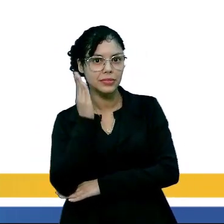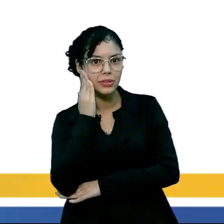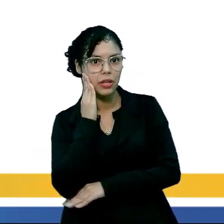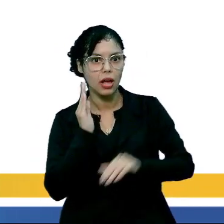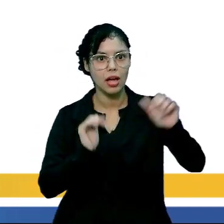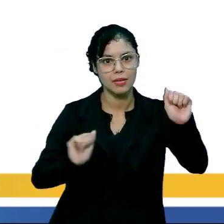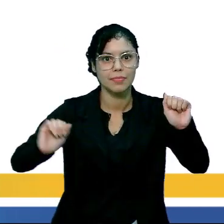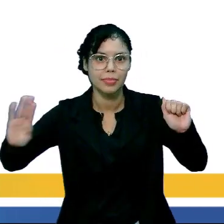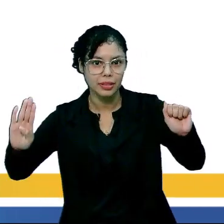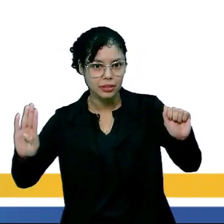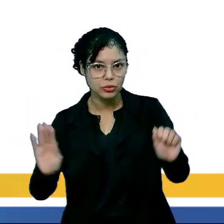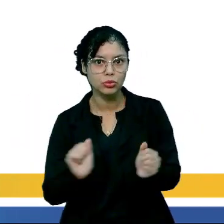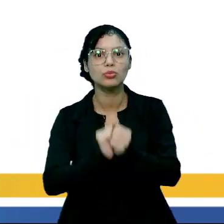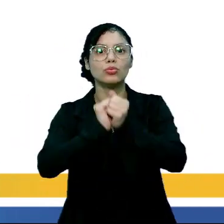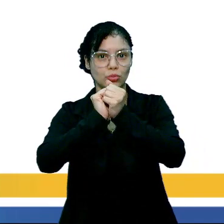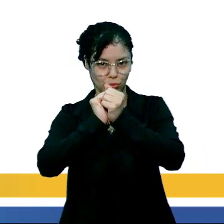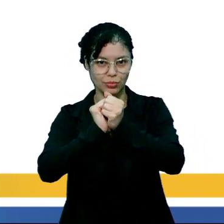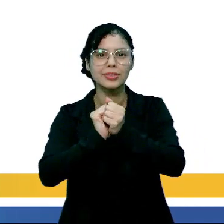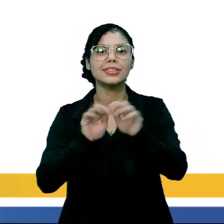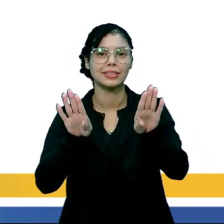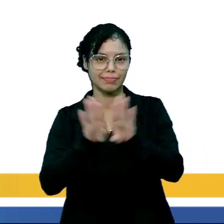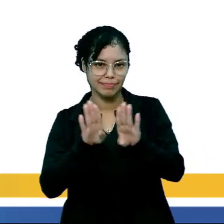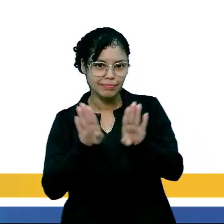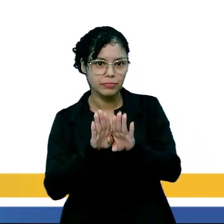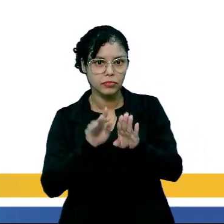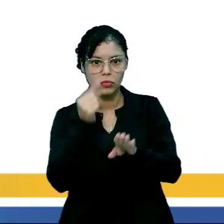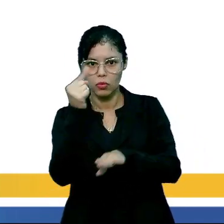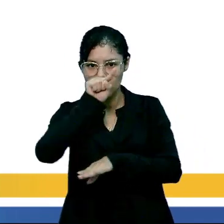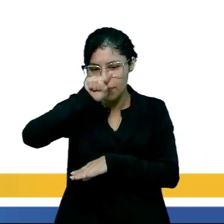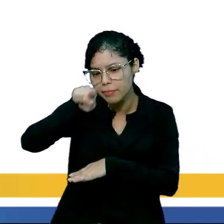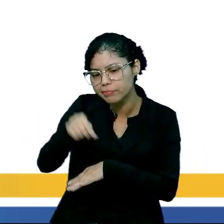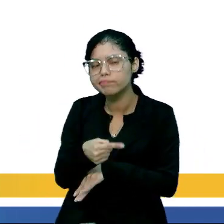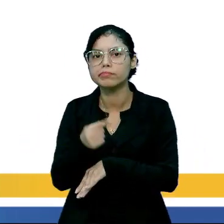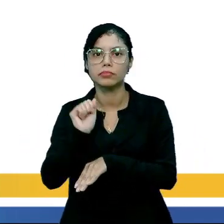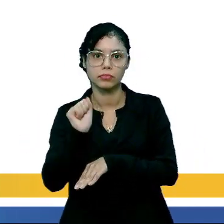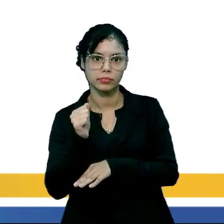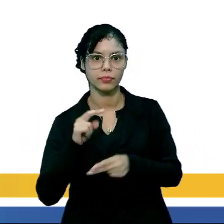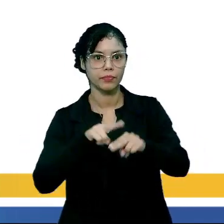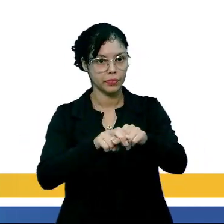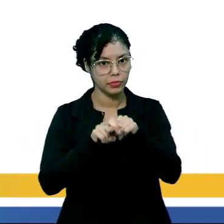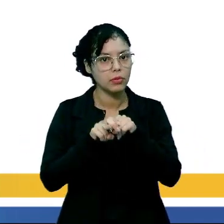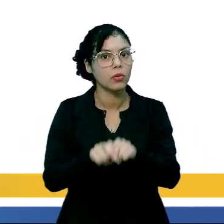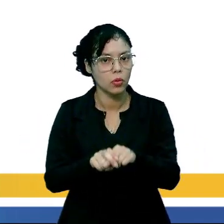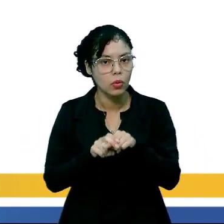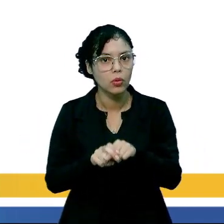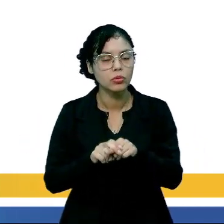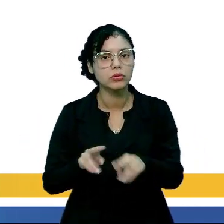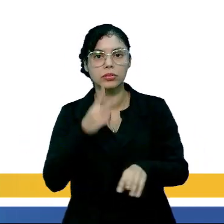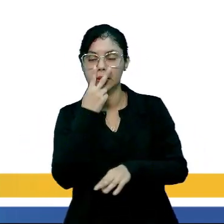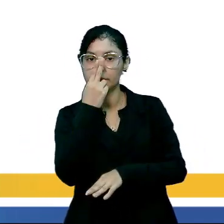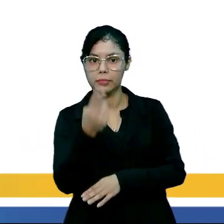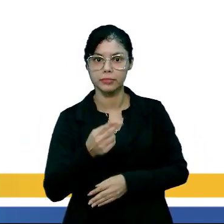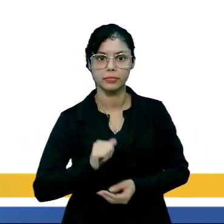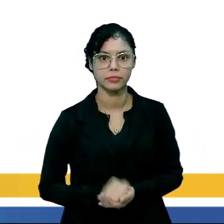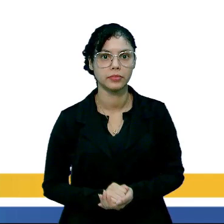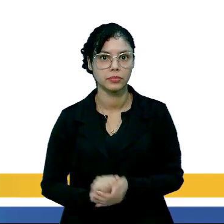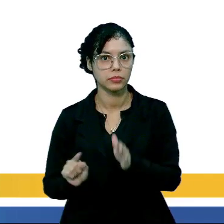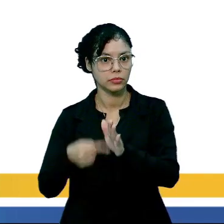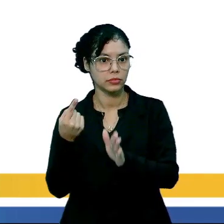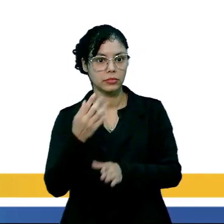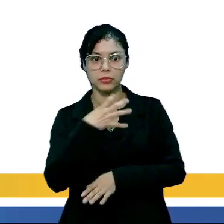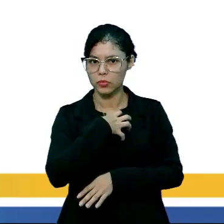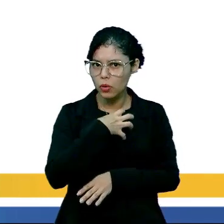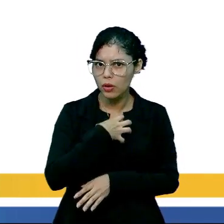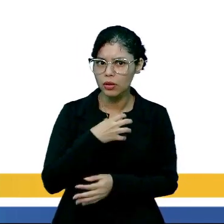o AB tá infectado, tá? Uma parte. Por isso que ele apareceu aqui nesse primeiro